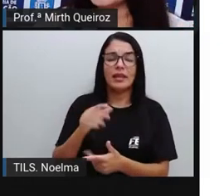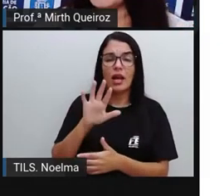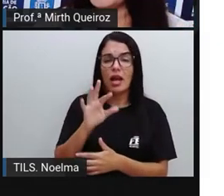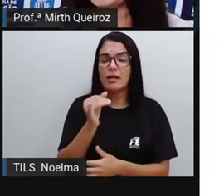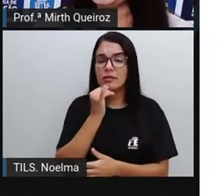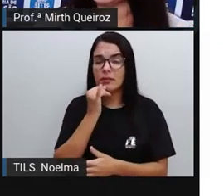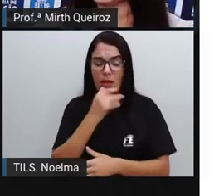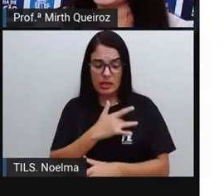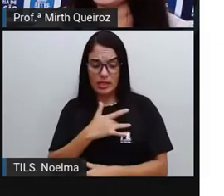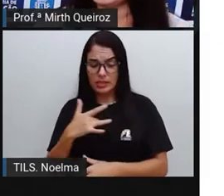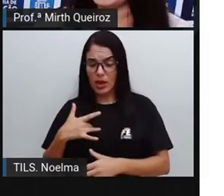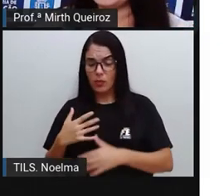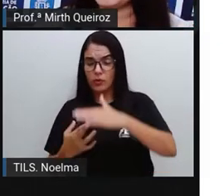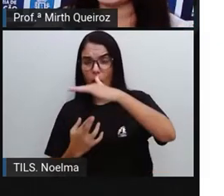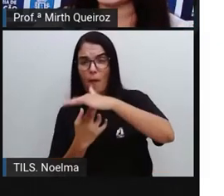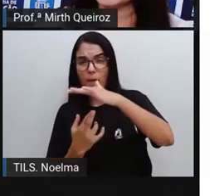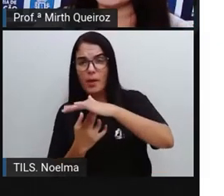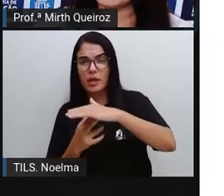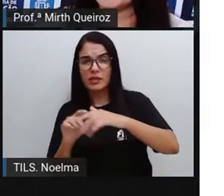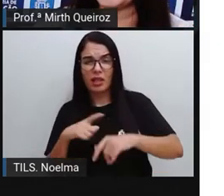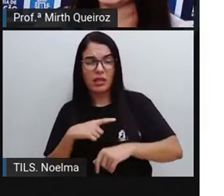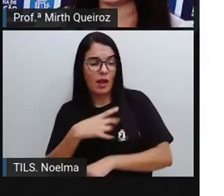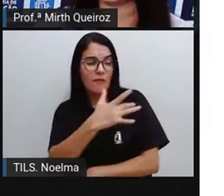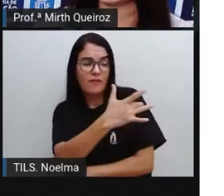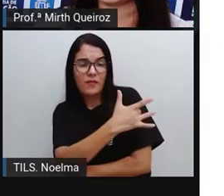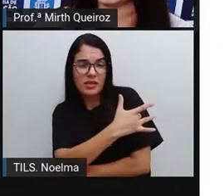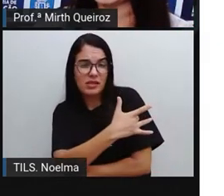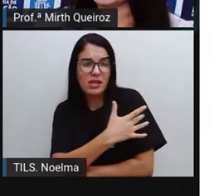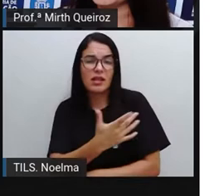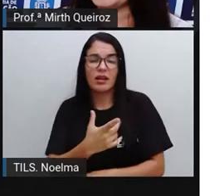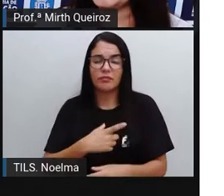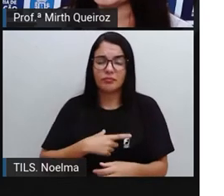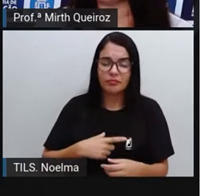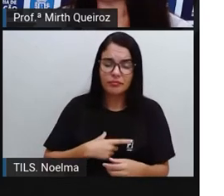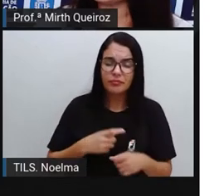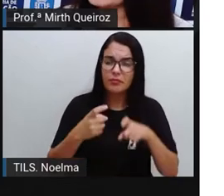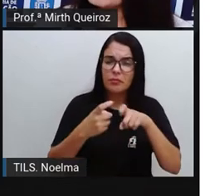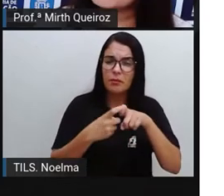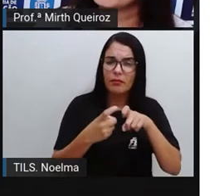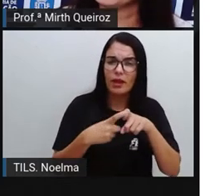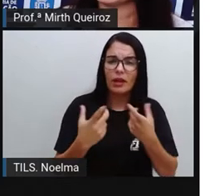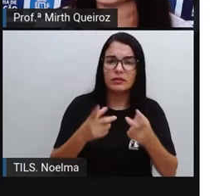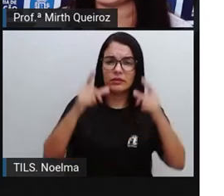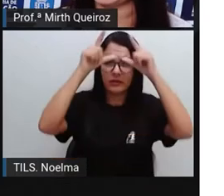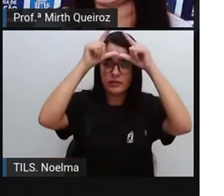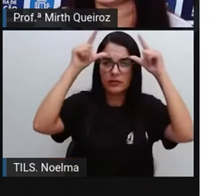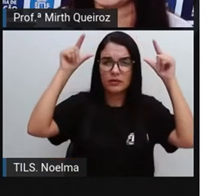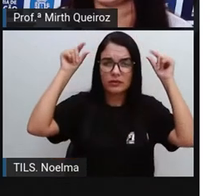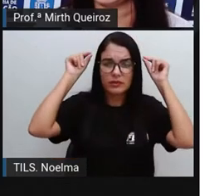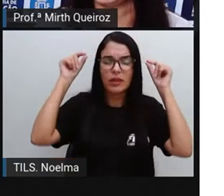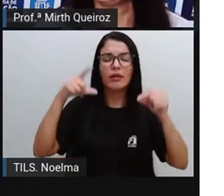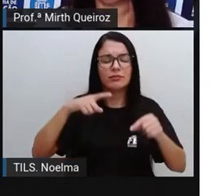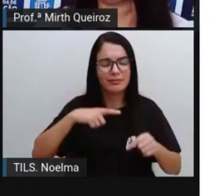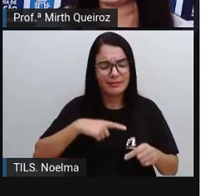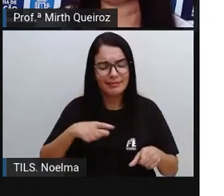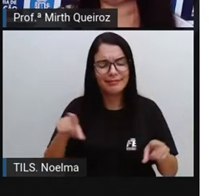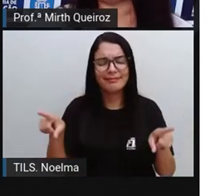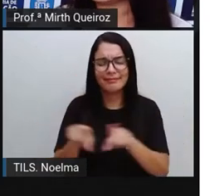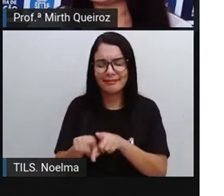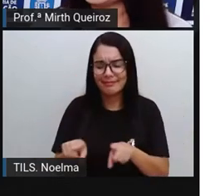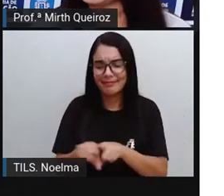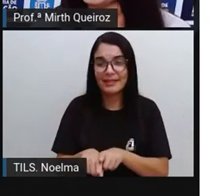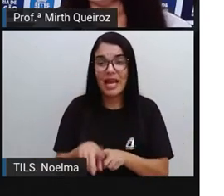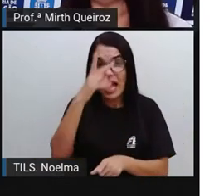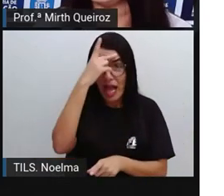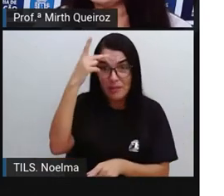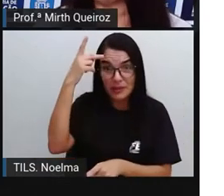vocês vão aí Onde tem um enfermeiro, que tem um médico E tem um recepcionista São funcionários públicos também, certo? O gari que